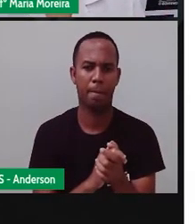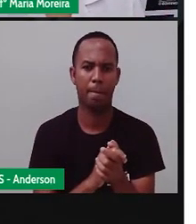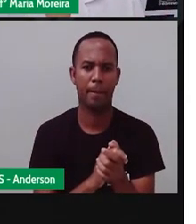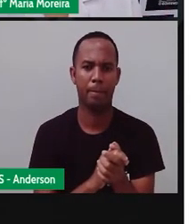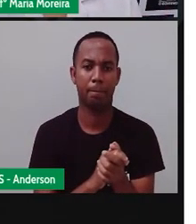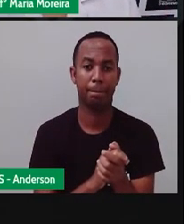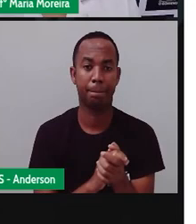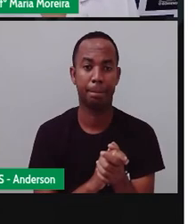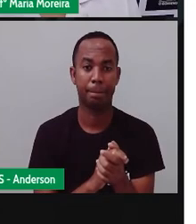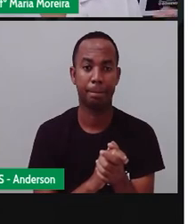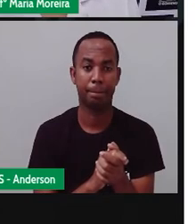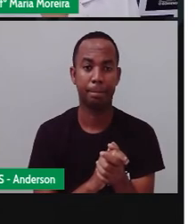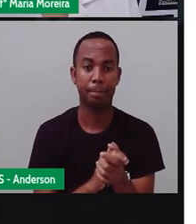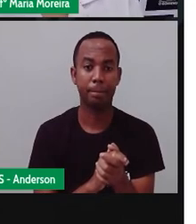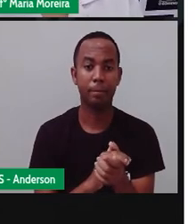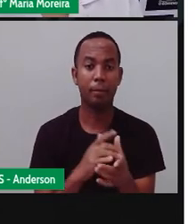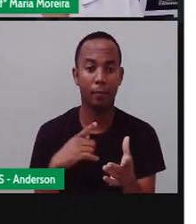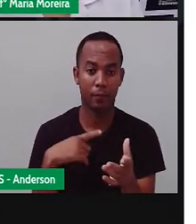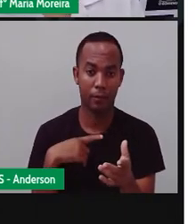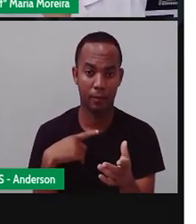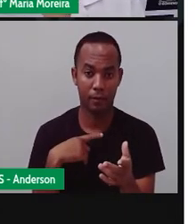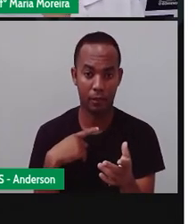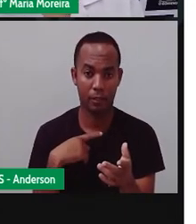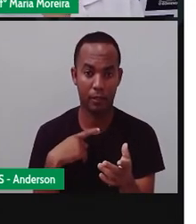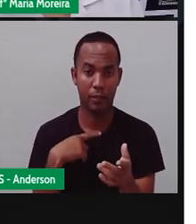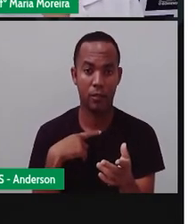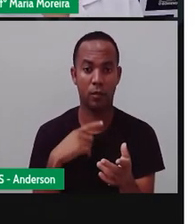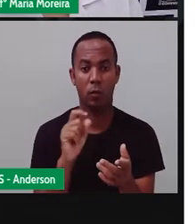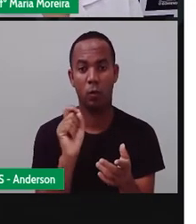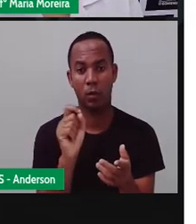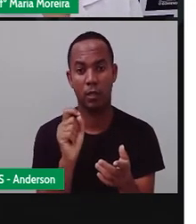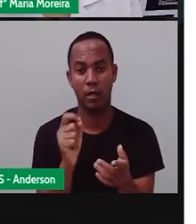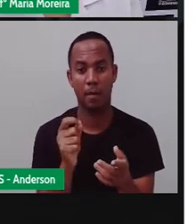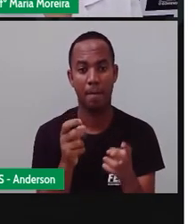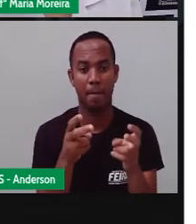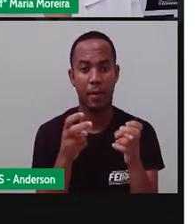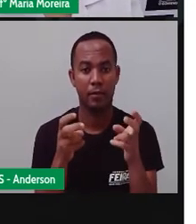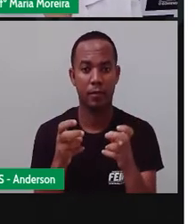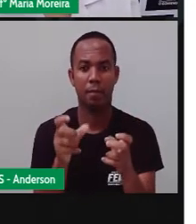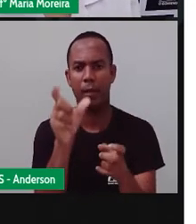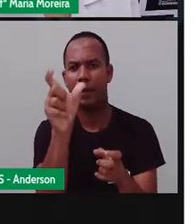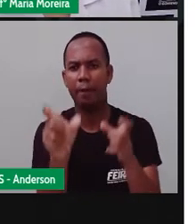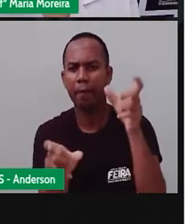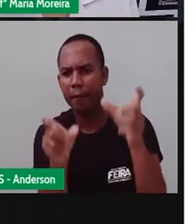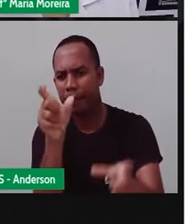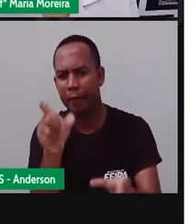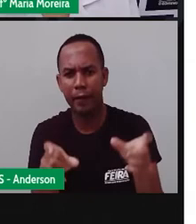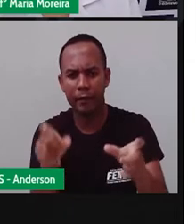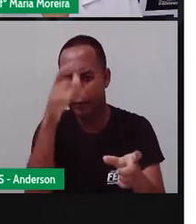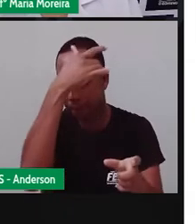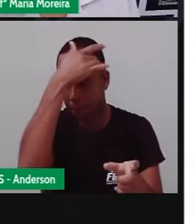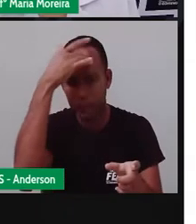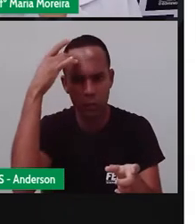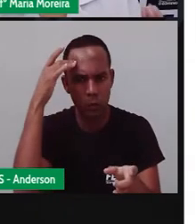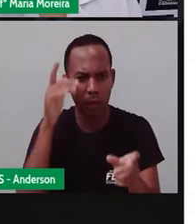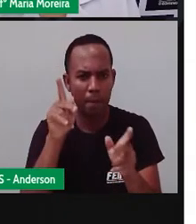Bom, cria-se neles uma identidade, né? Pois a população compõe uma comunidade que frequenta diariamente